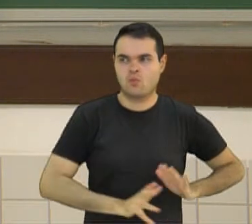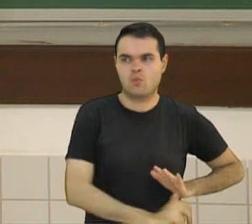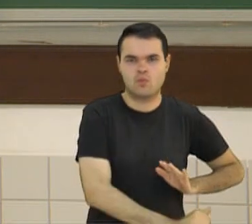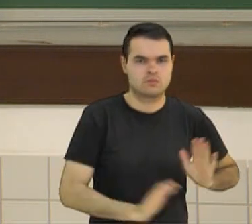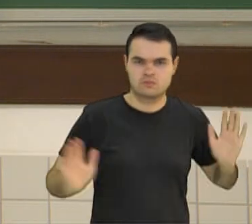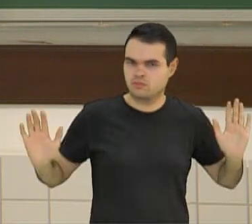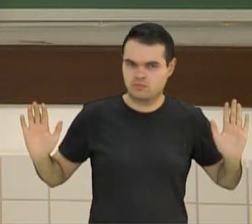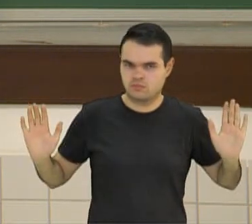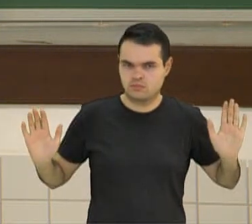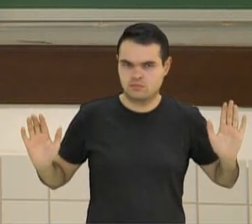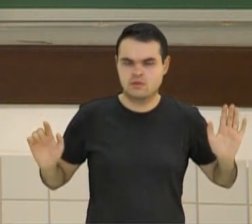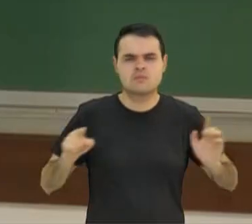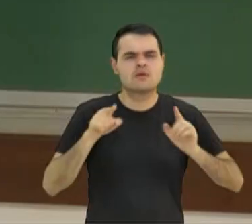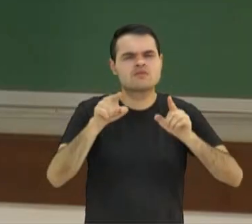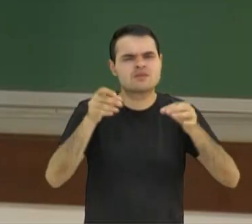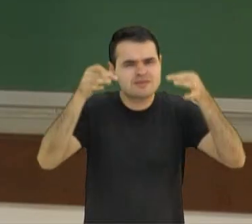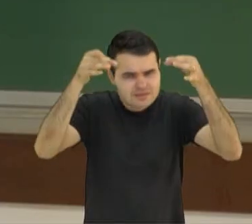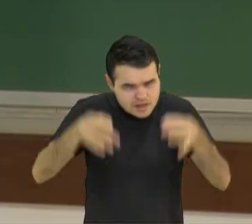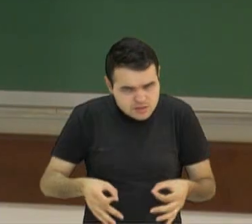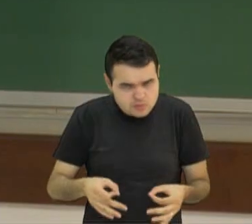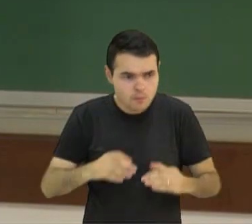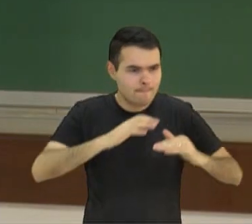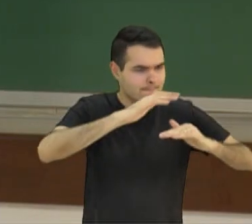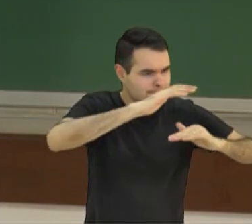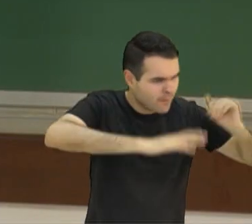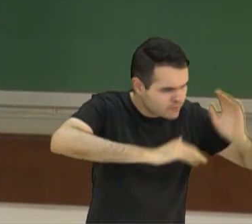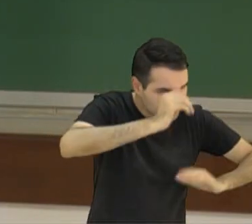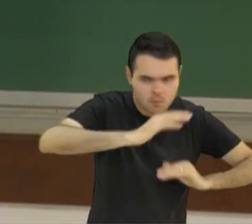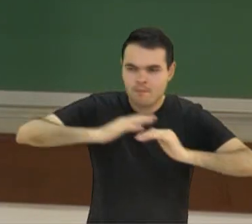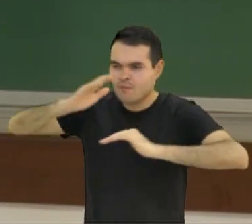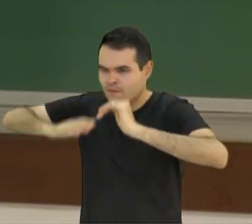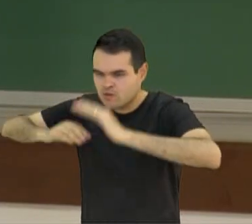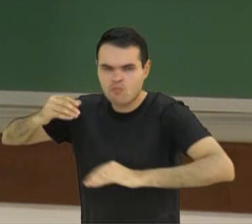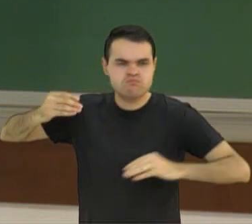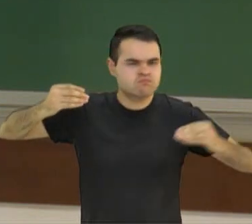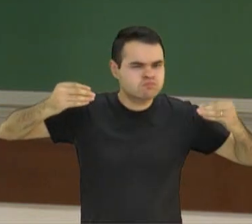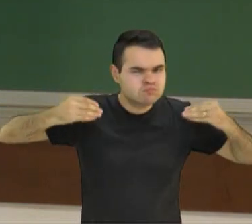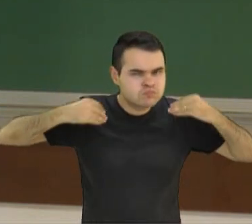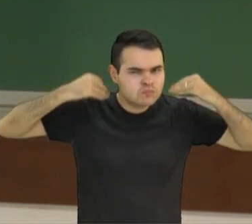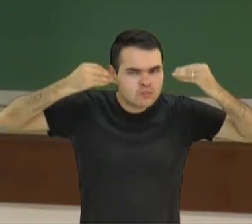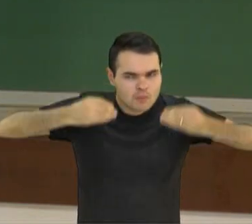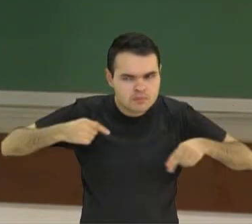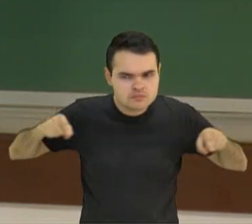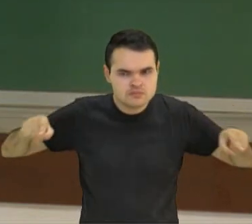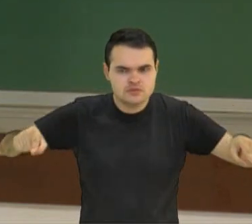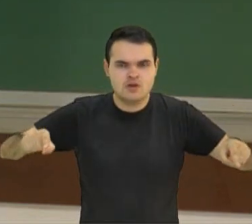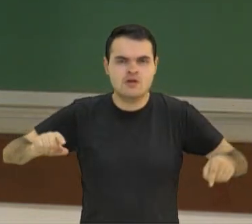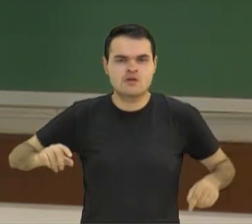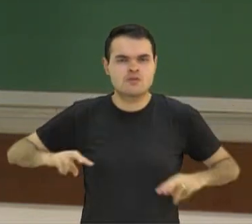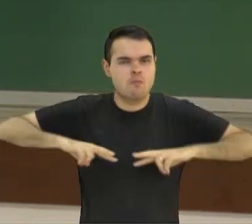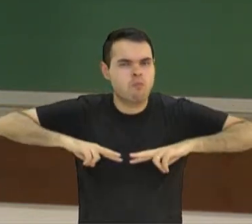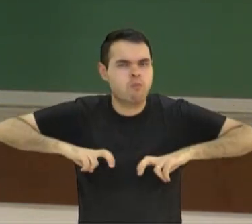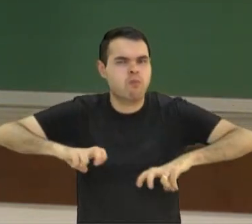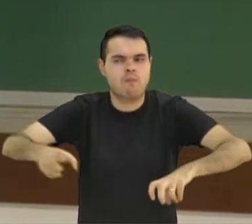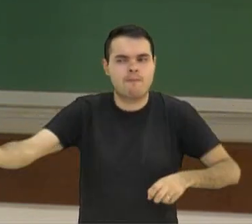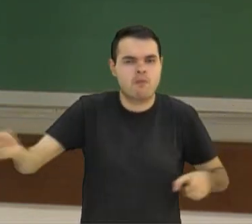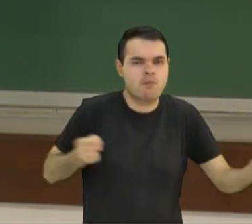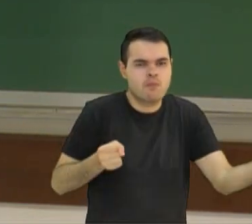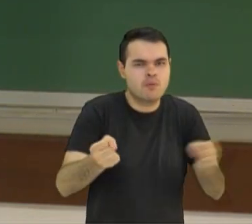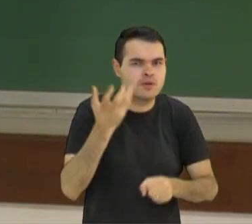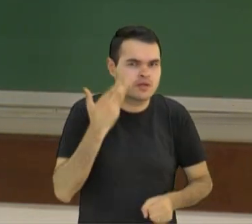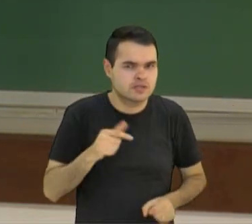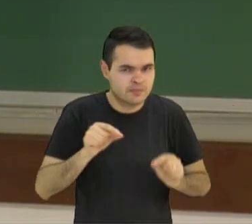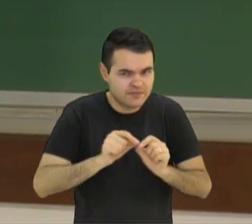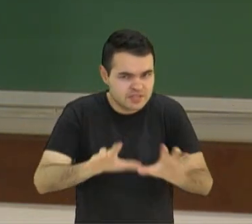Mas você acha certo que alguém se especialize em pedir e, além disso, explore crianças para fazer isso? Eu não